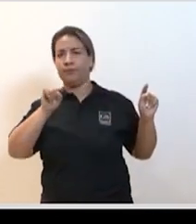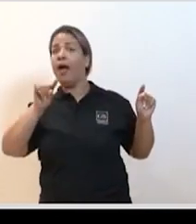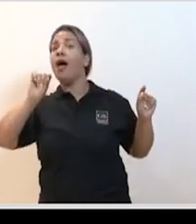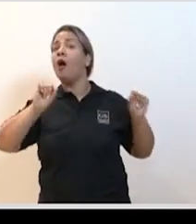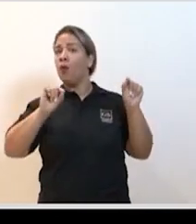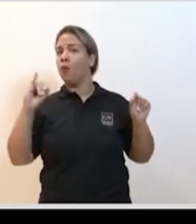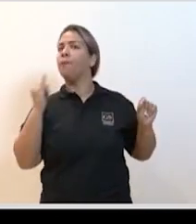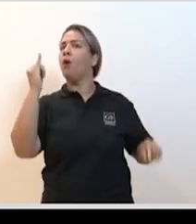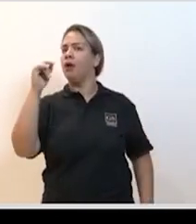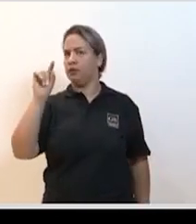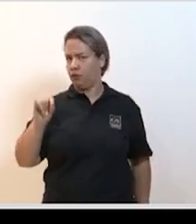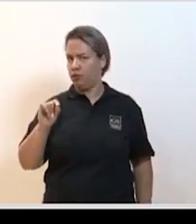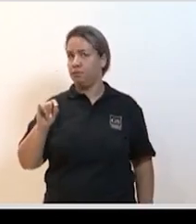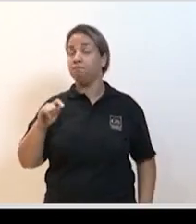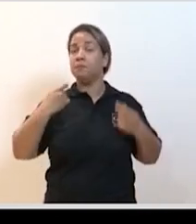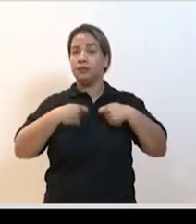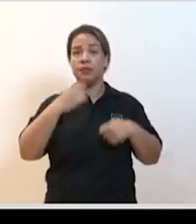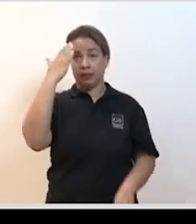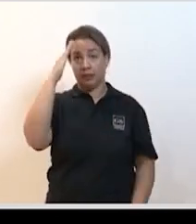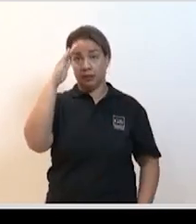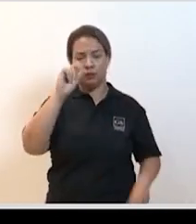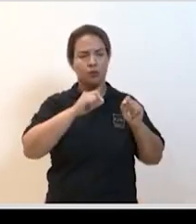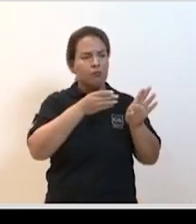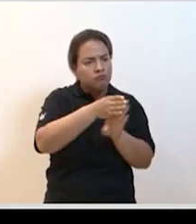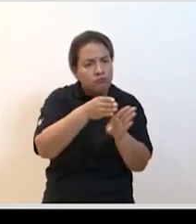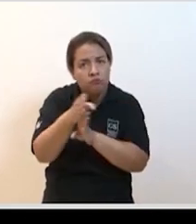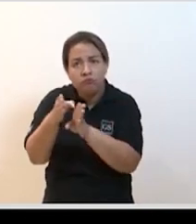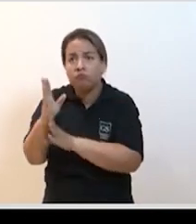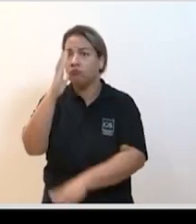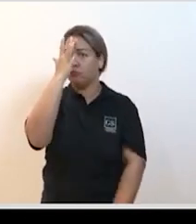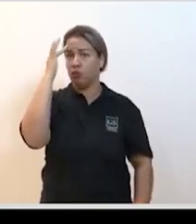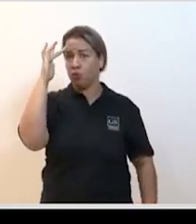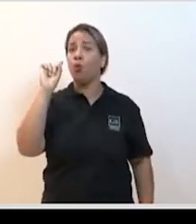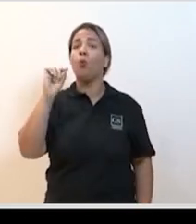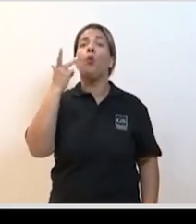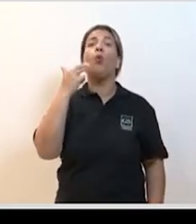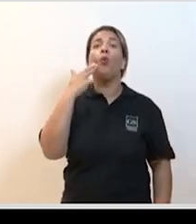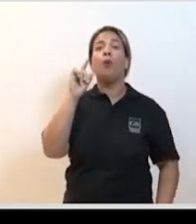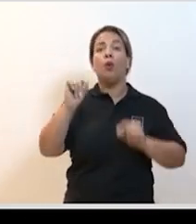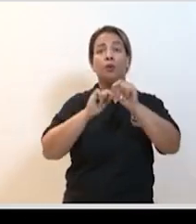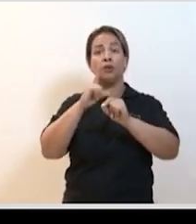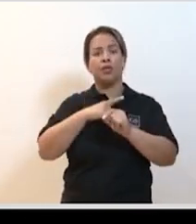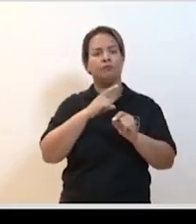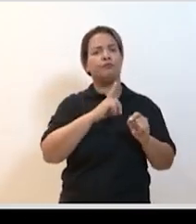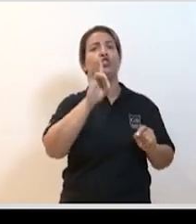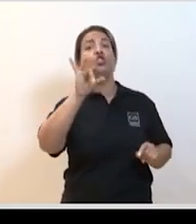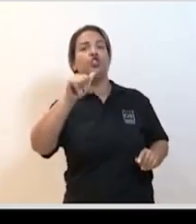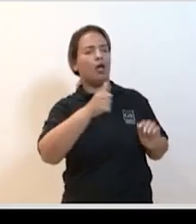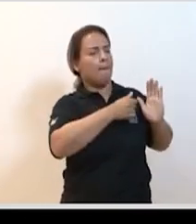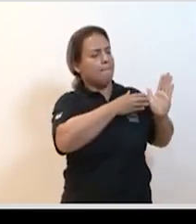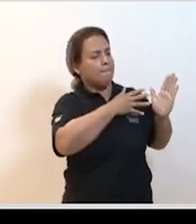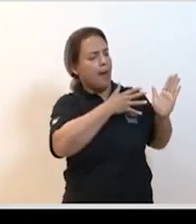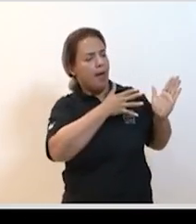importância também, porque é preciso reconhecer e até orientar as pessoas que normalmente os primeiros dias do